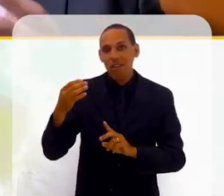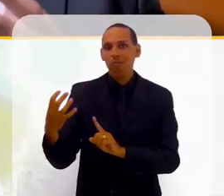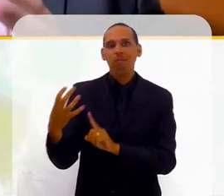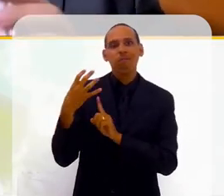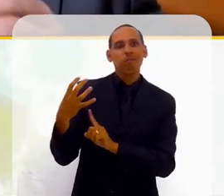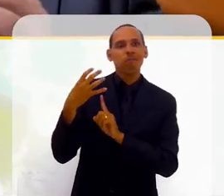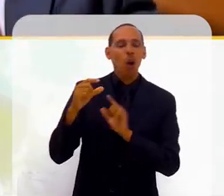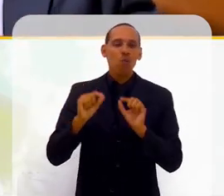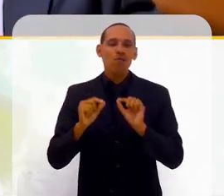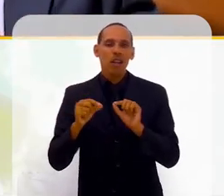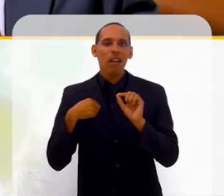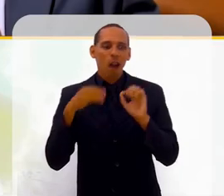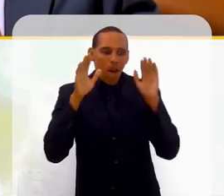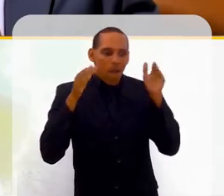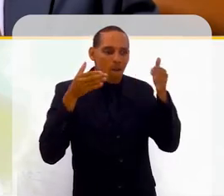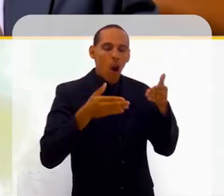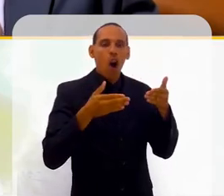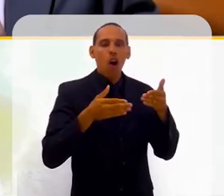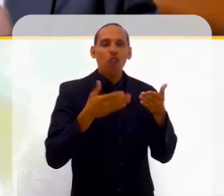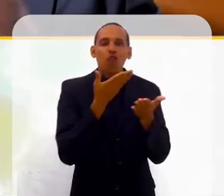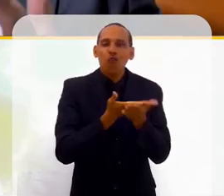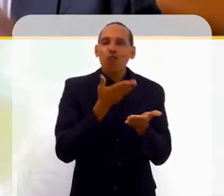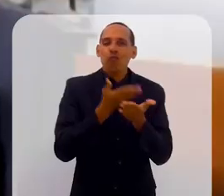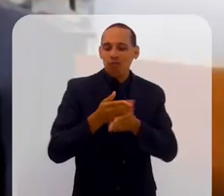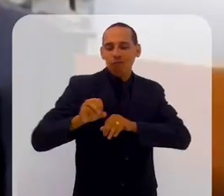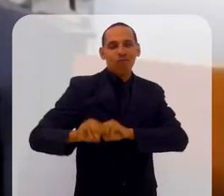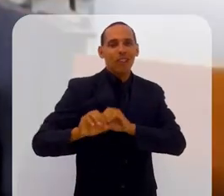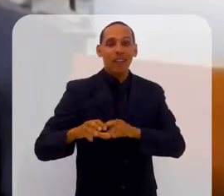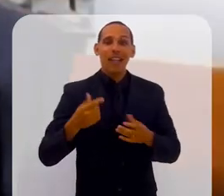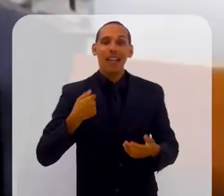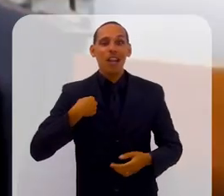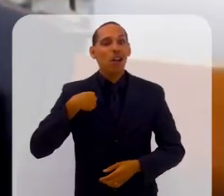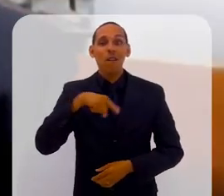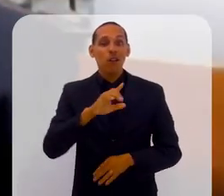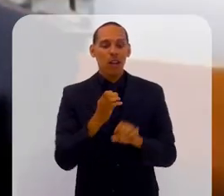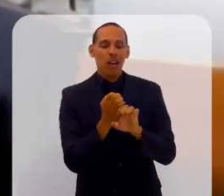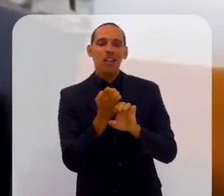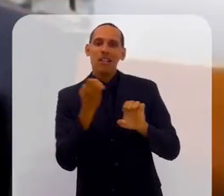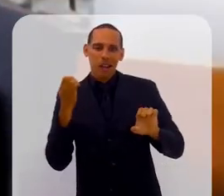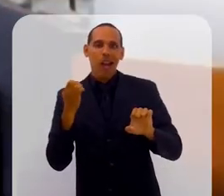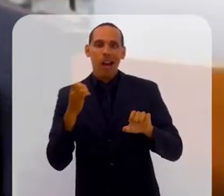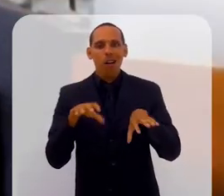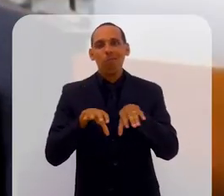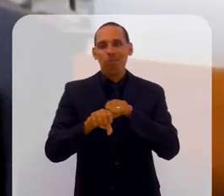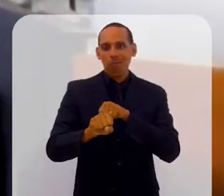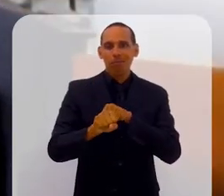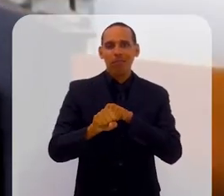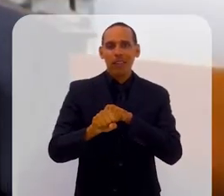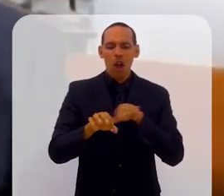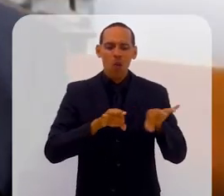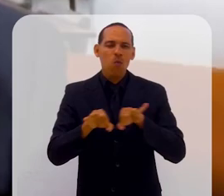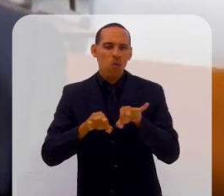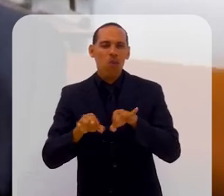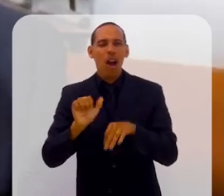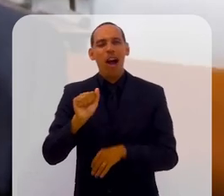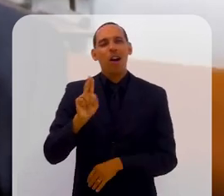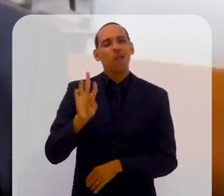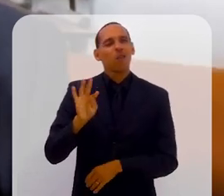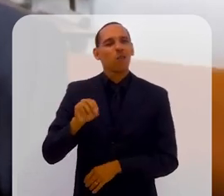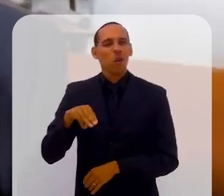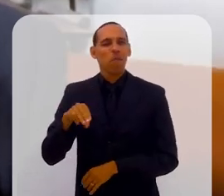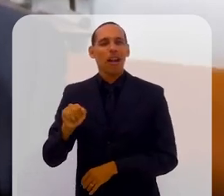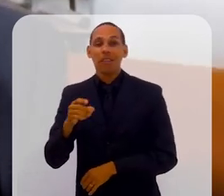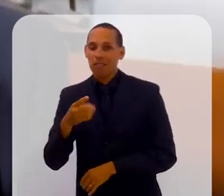eu voltava um pouco para a educação. Então, eu fui trabalhar, eu fui fazer engenharia de controle automação. Mas no final